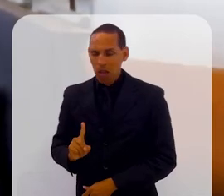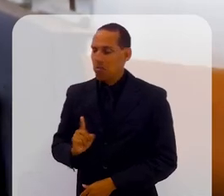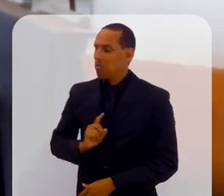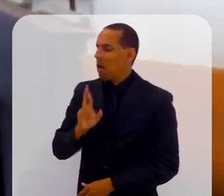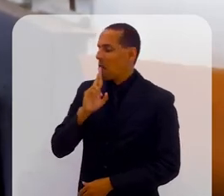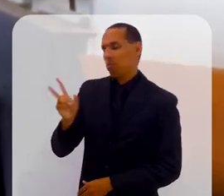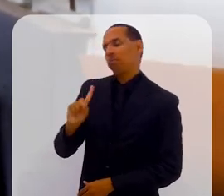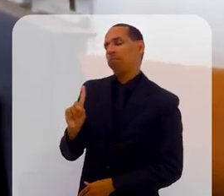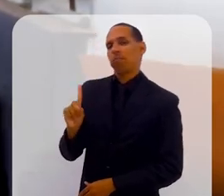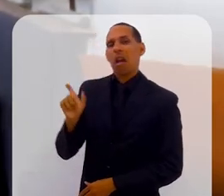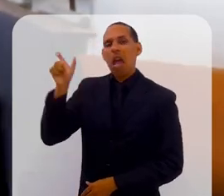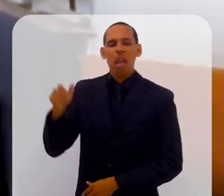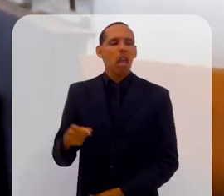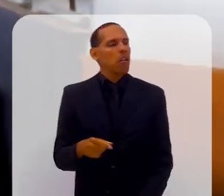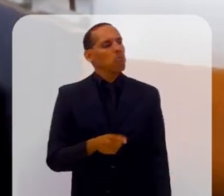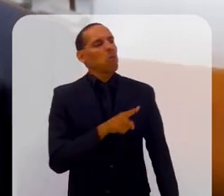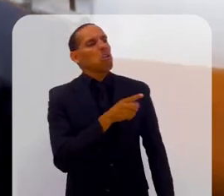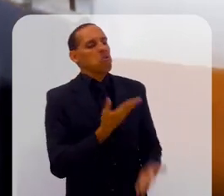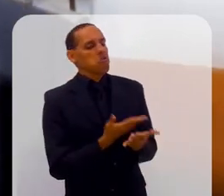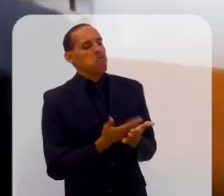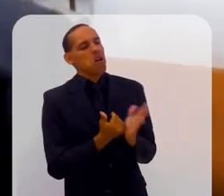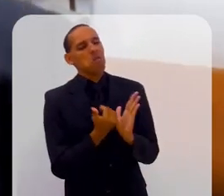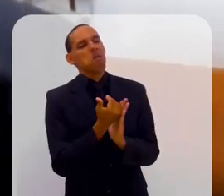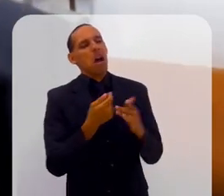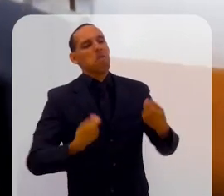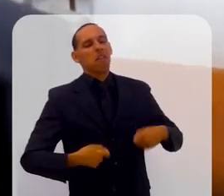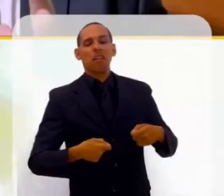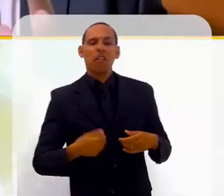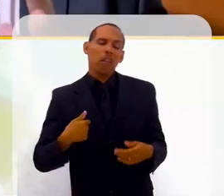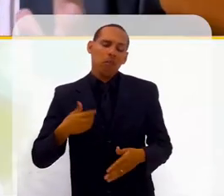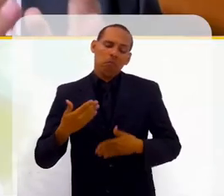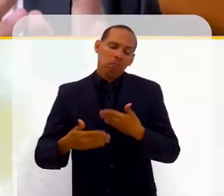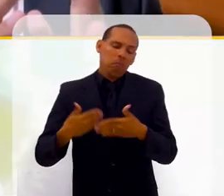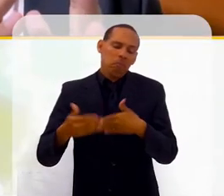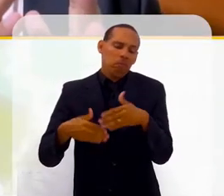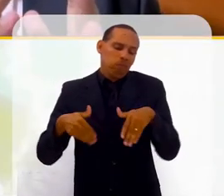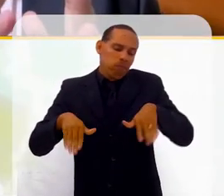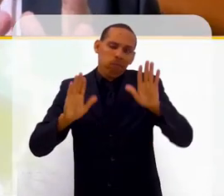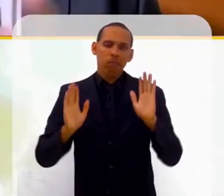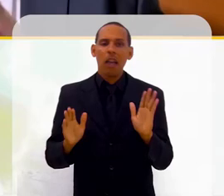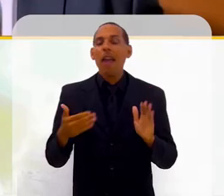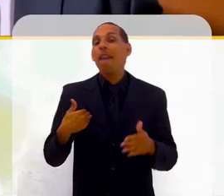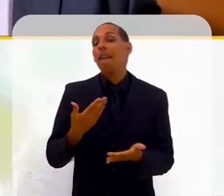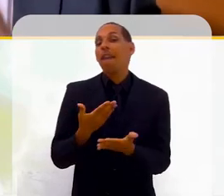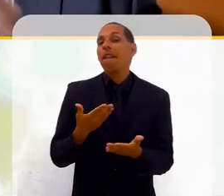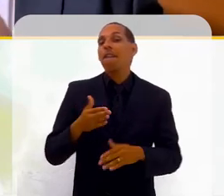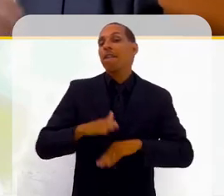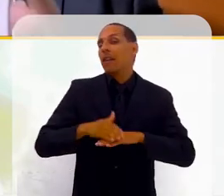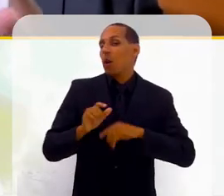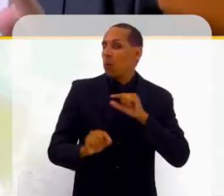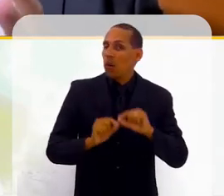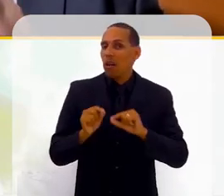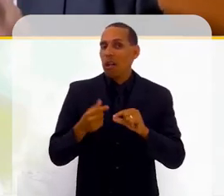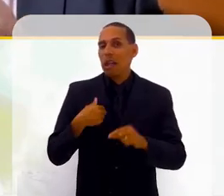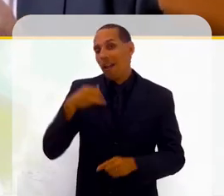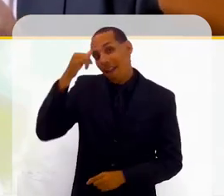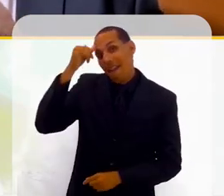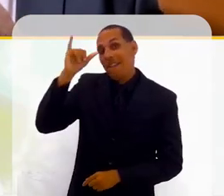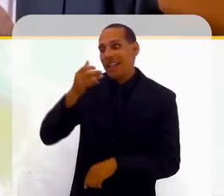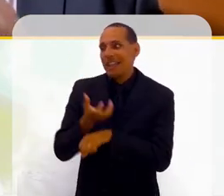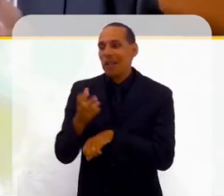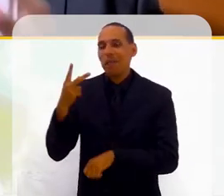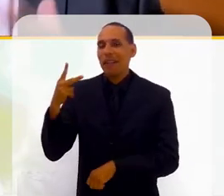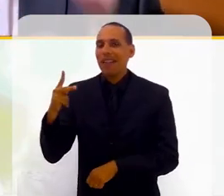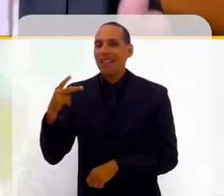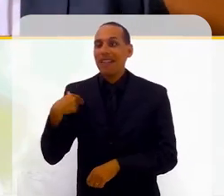dizia para mim que eu tinha que estudar mais. E foi indo tudo bem. Então, o que eu fazia era... Chegava um momento que eu evitava pegar